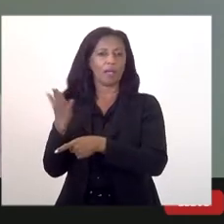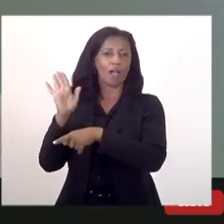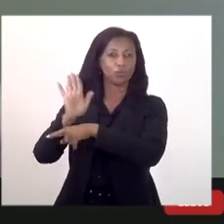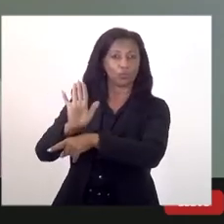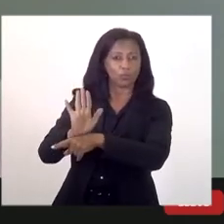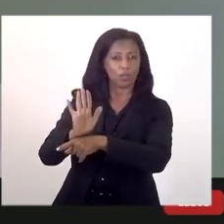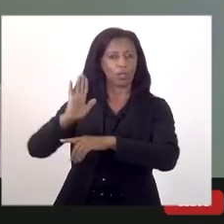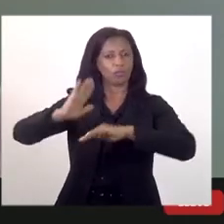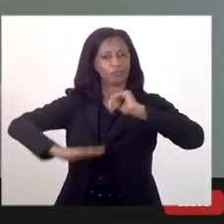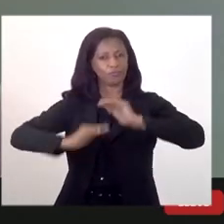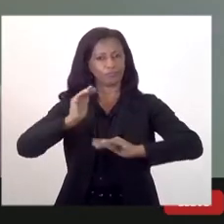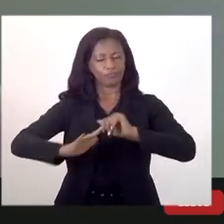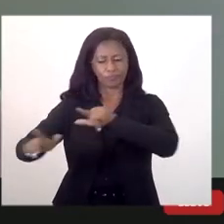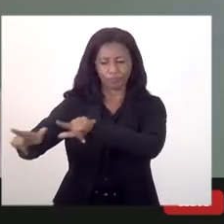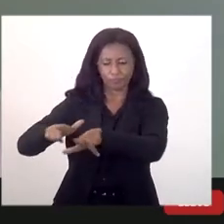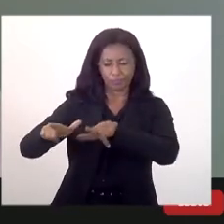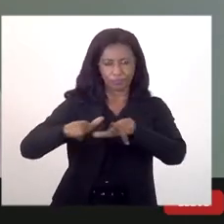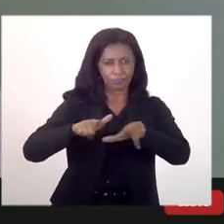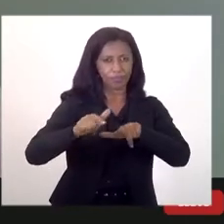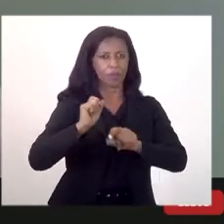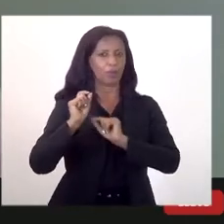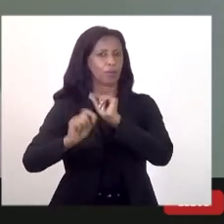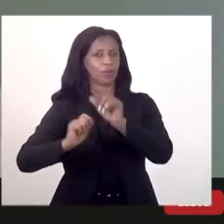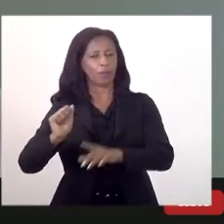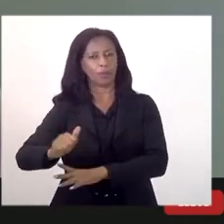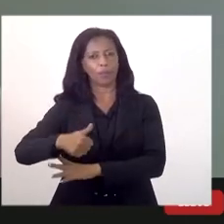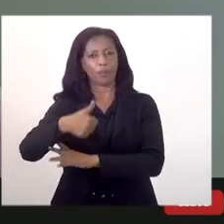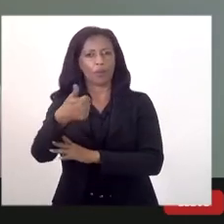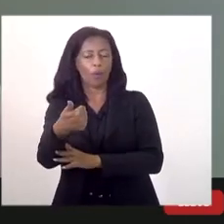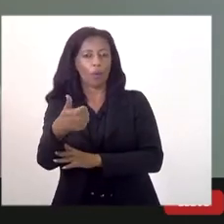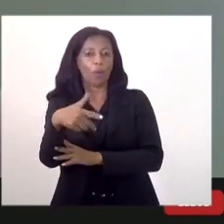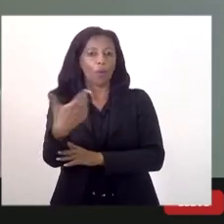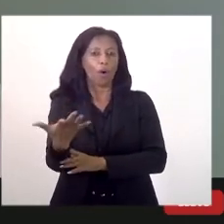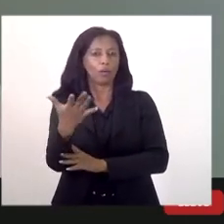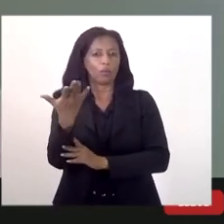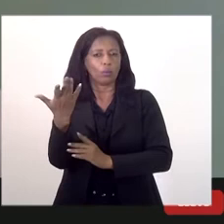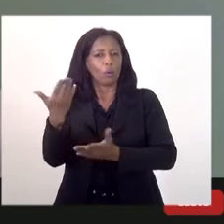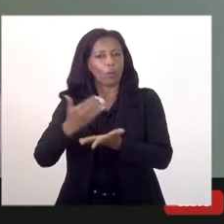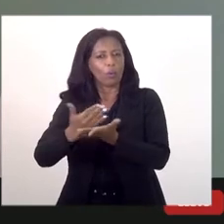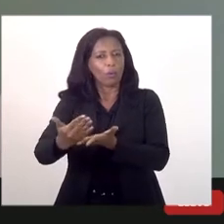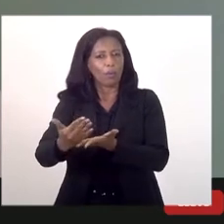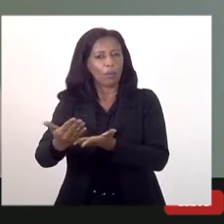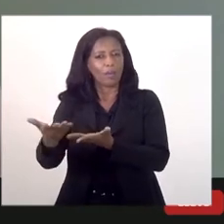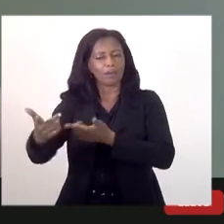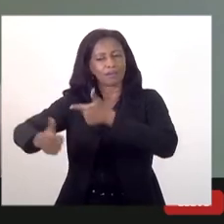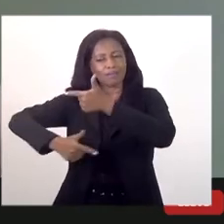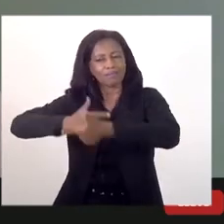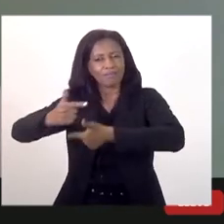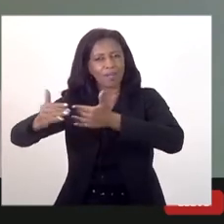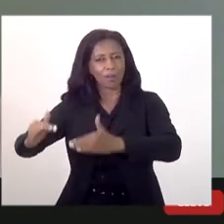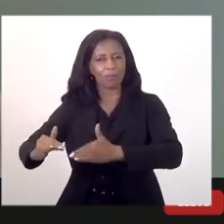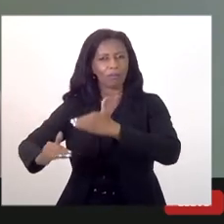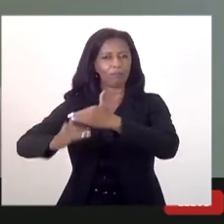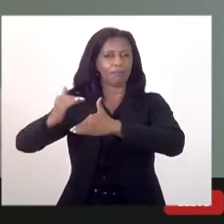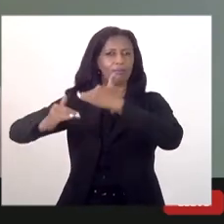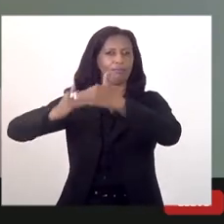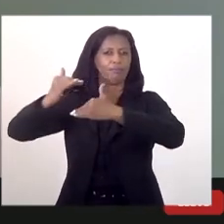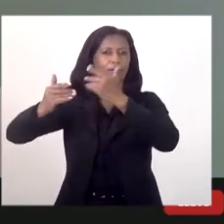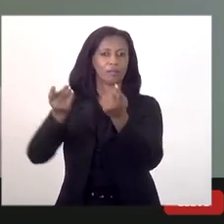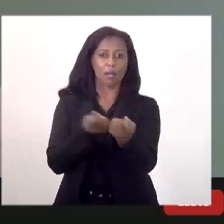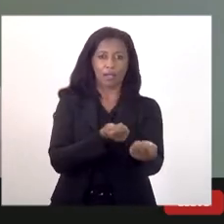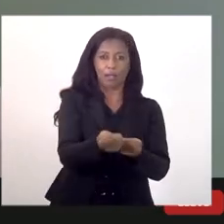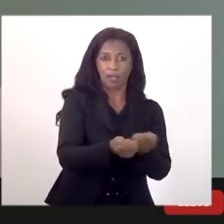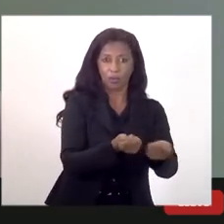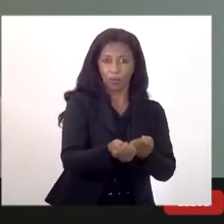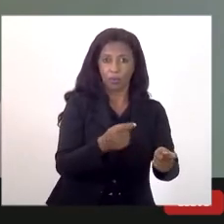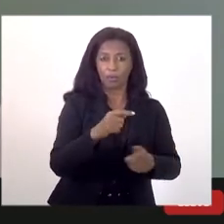logística, o que é algo positivo, que quando a logística começa a funcionar, significa que a economia do país está começando a